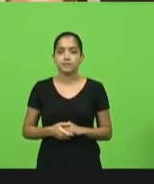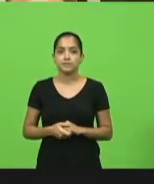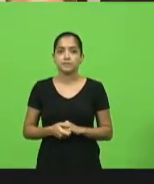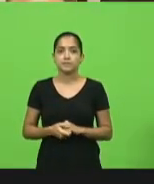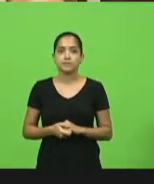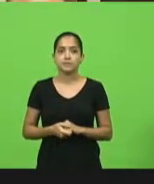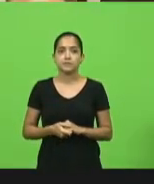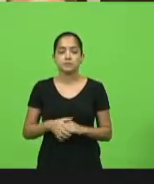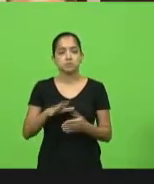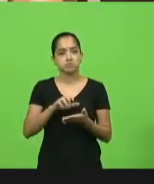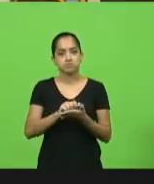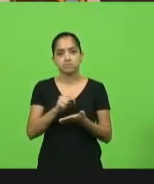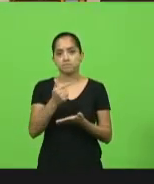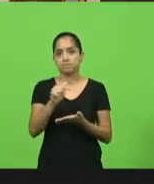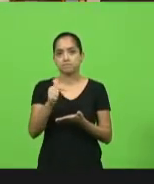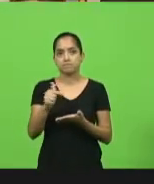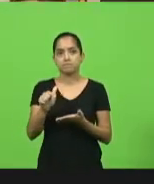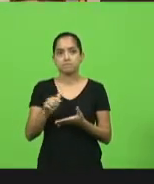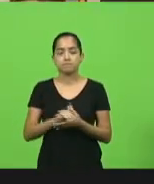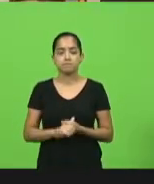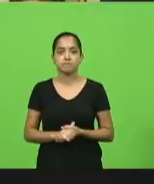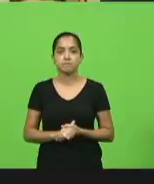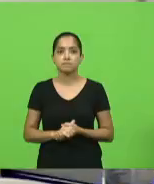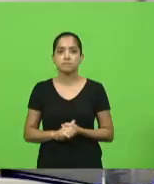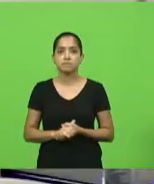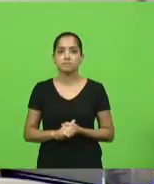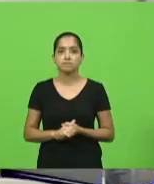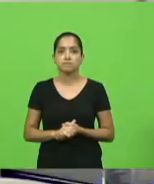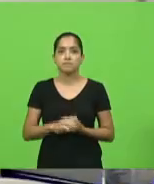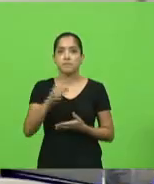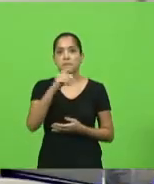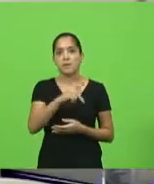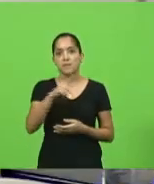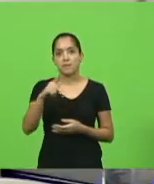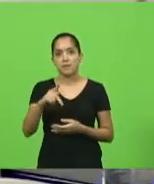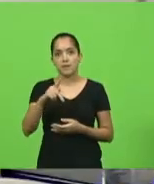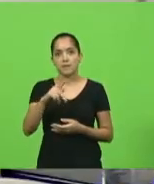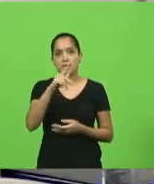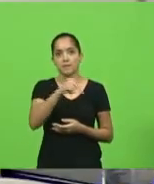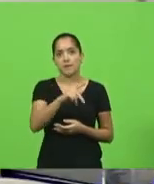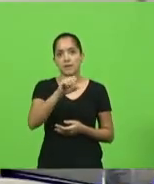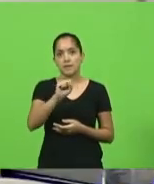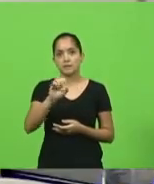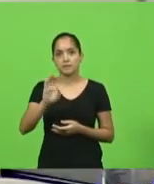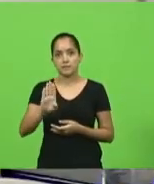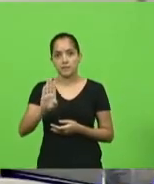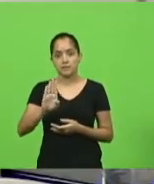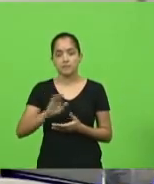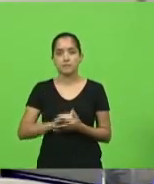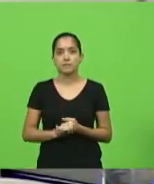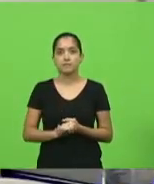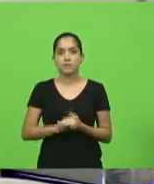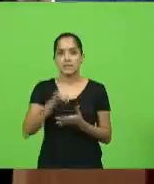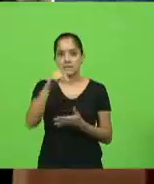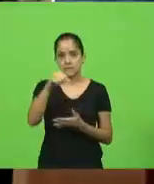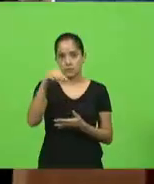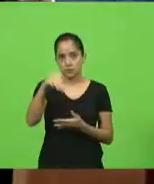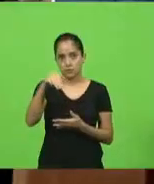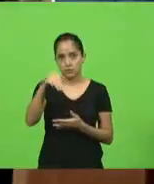Também não havendo ninguém inscrito, bloco PP, PSB, sete minutos.